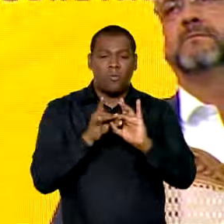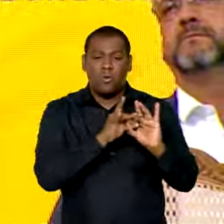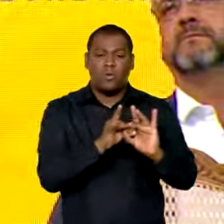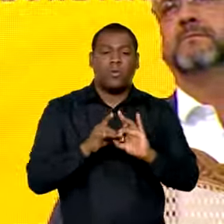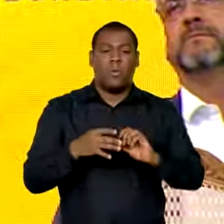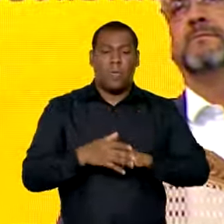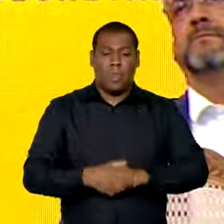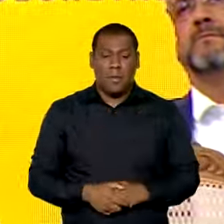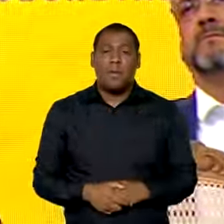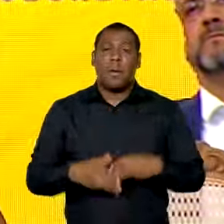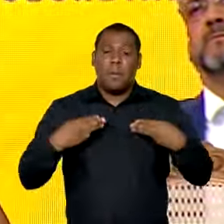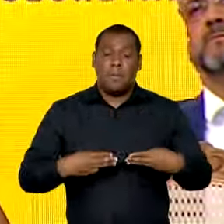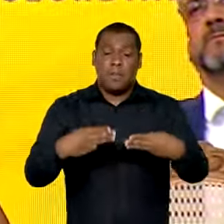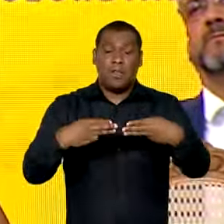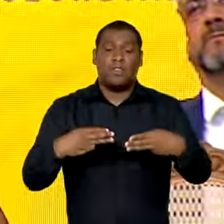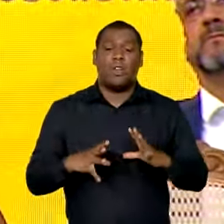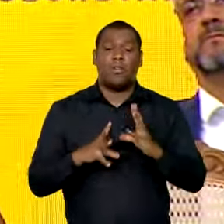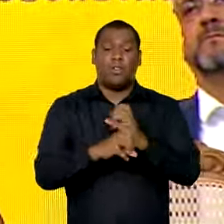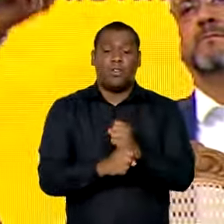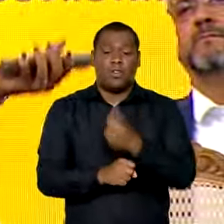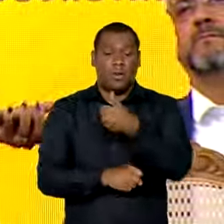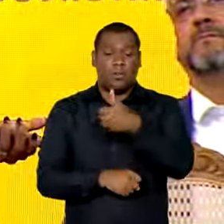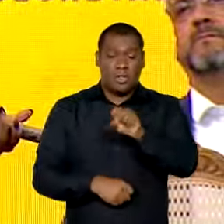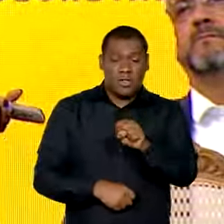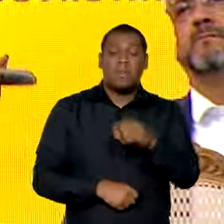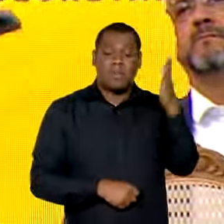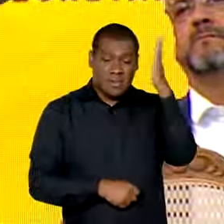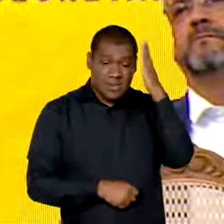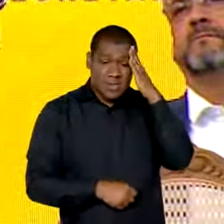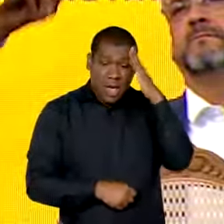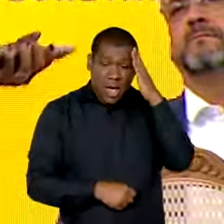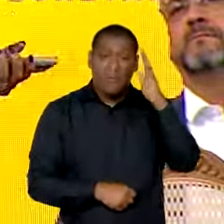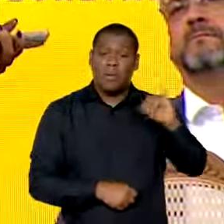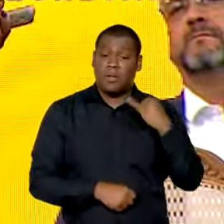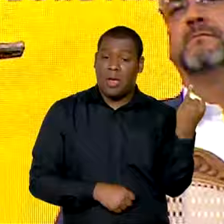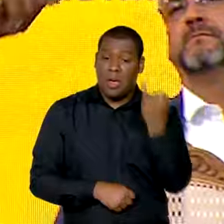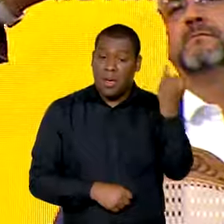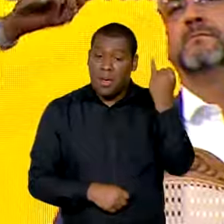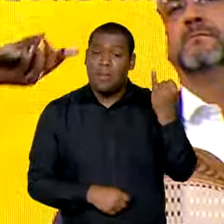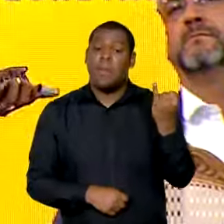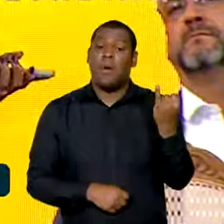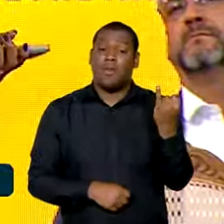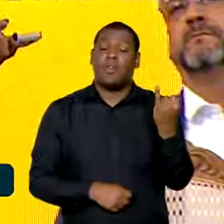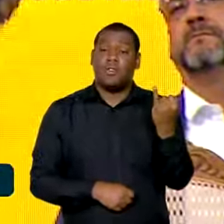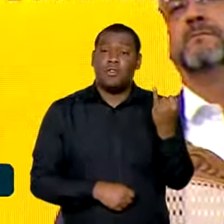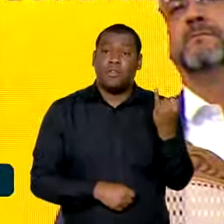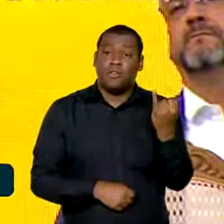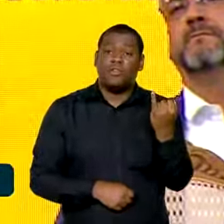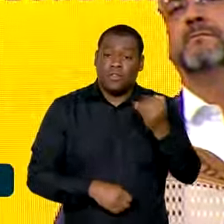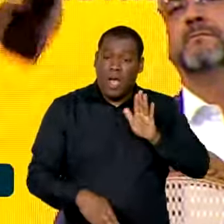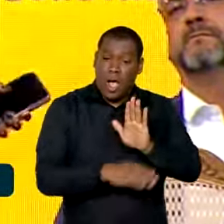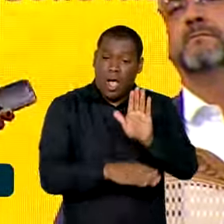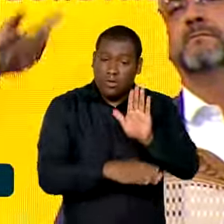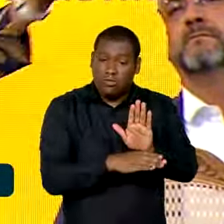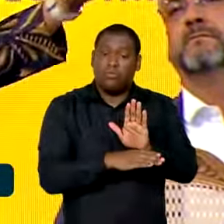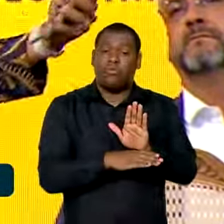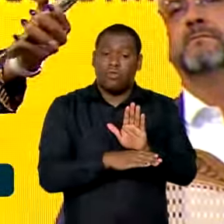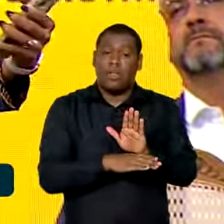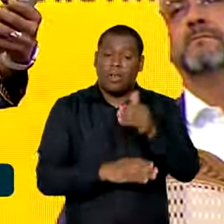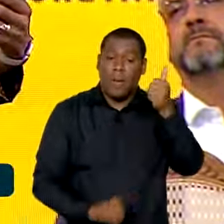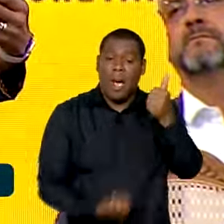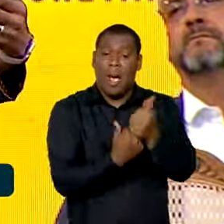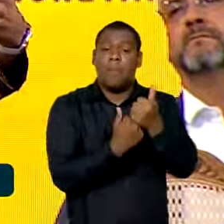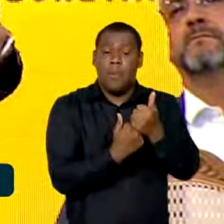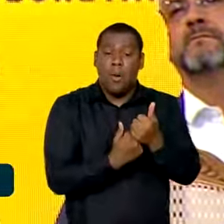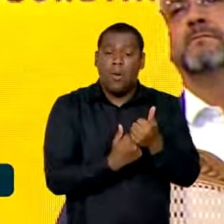18 ministérios, porque entendem a importância de respostas imediatas para movimento negro. A gente